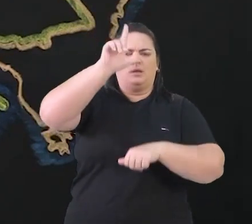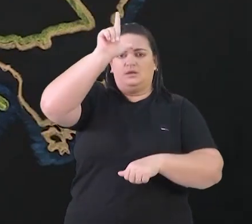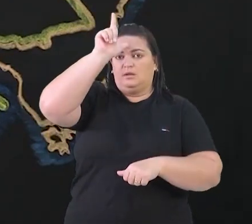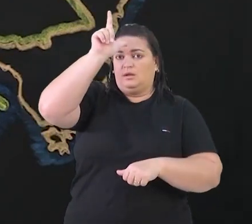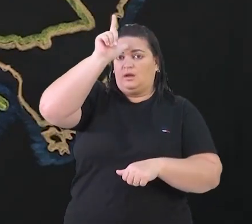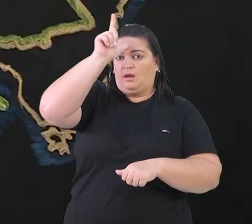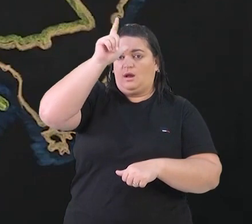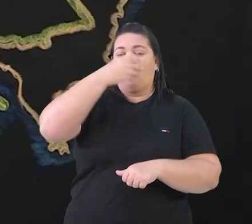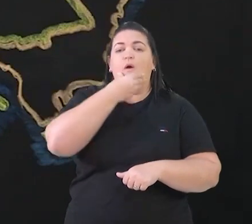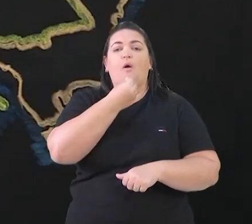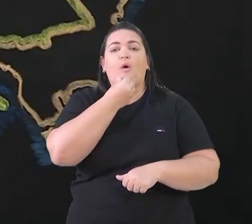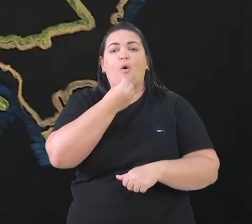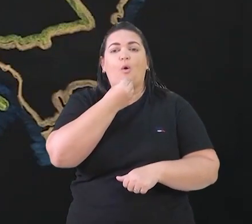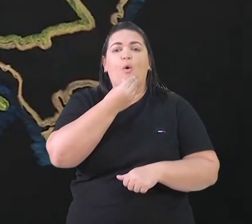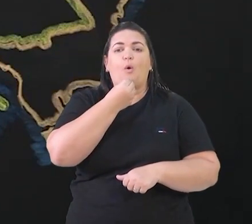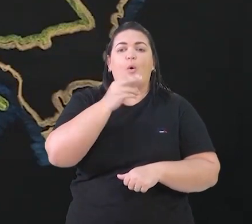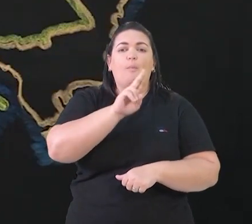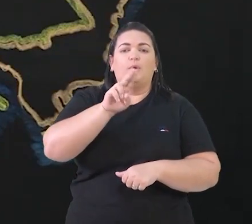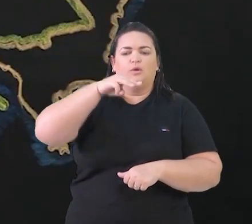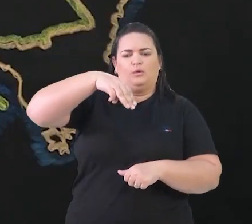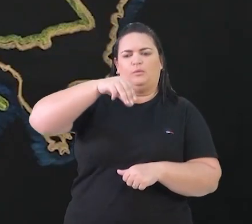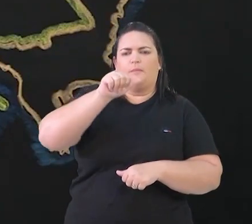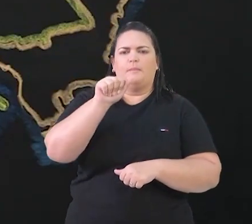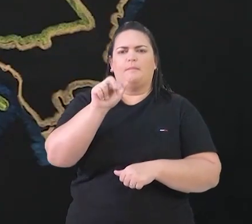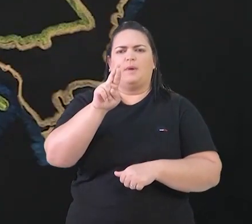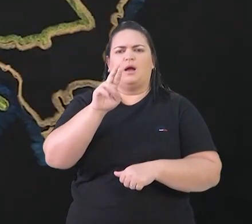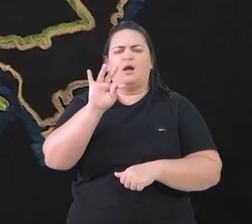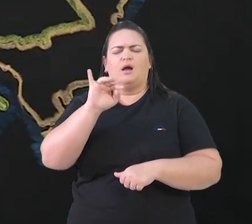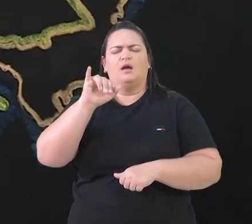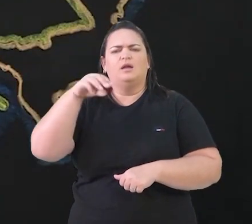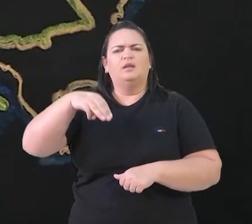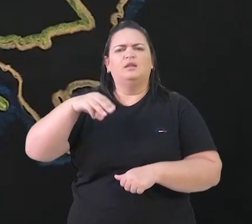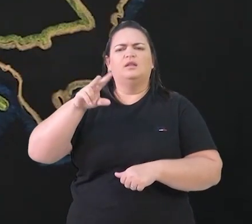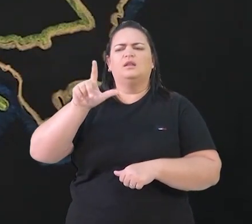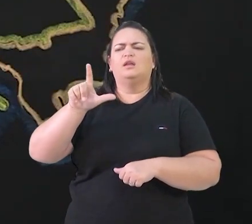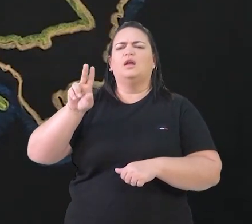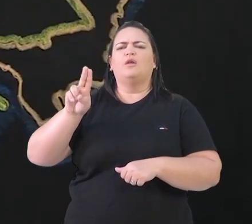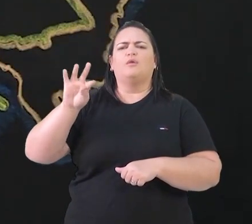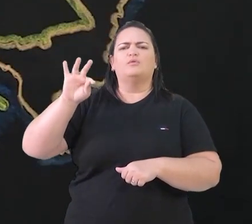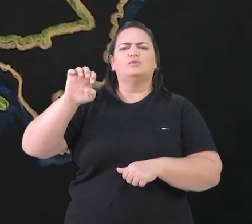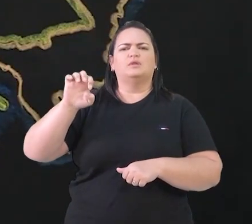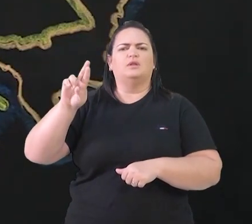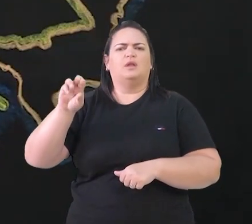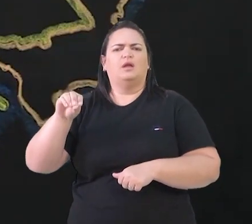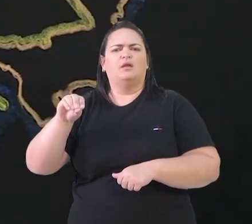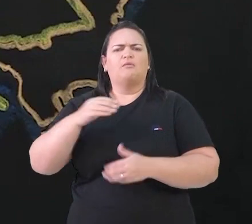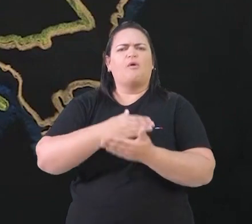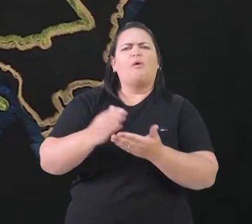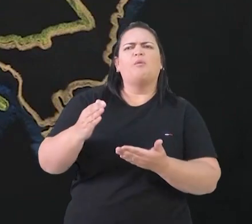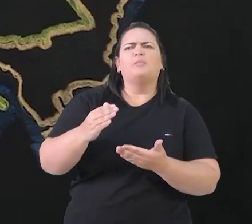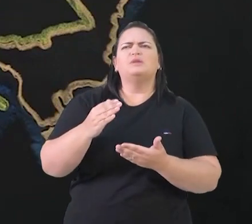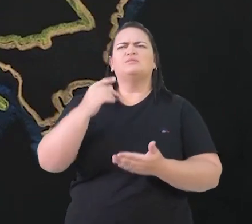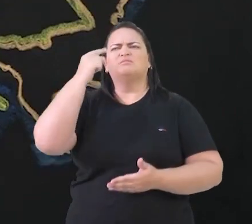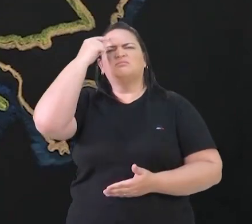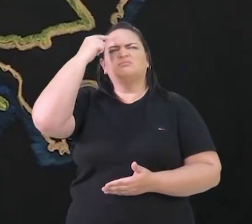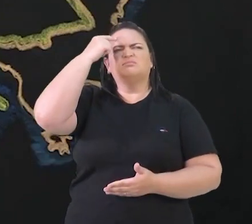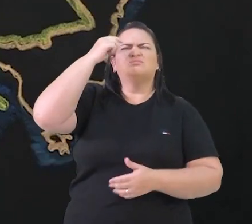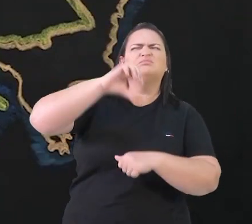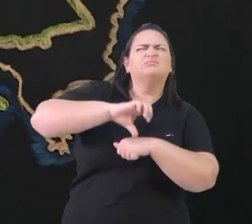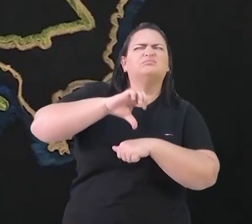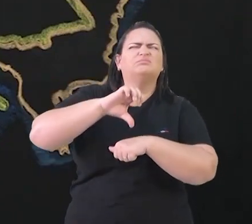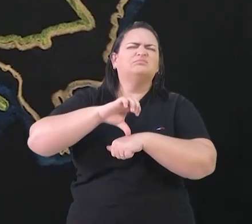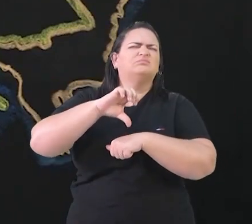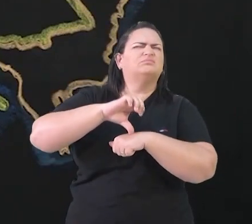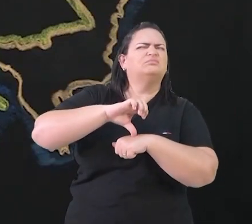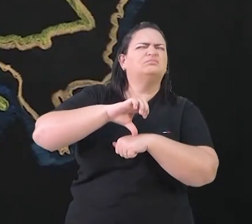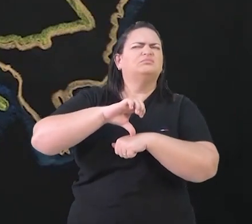um religioso chamado Martim Lutero, que fazia parte da Igreja Católica, começou a fazer algumas dessas críticas, ainda enquanto